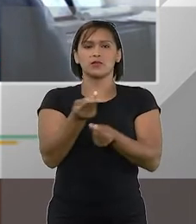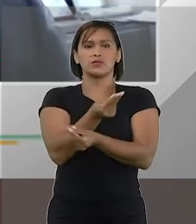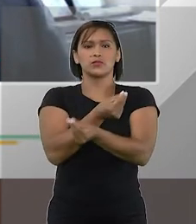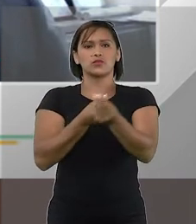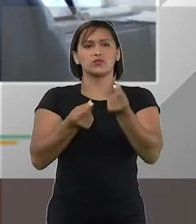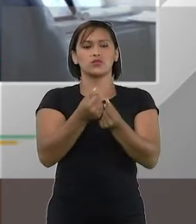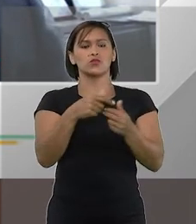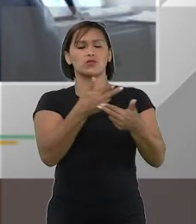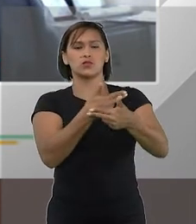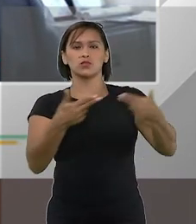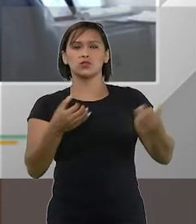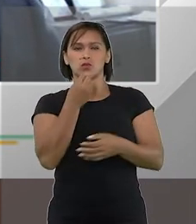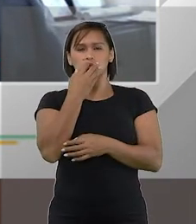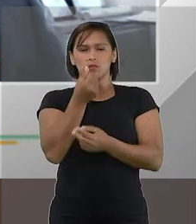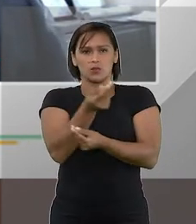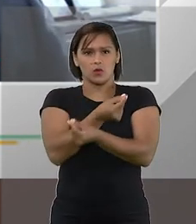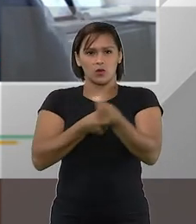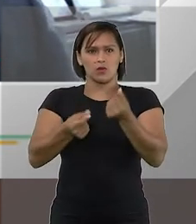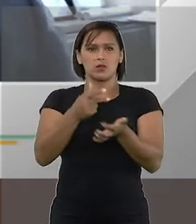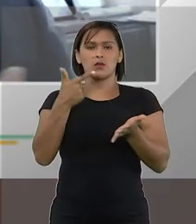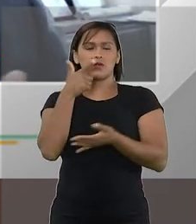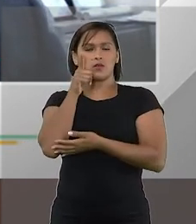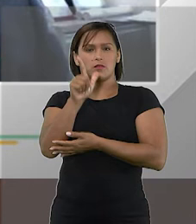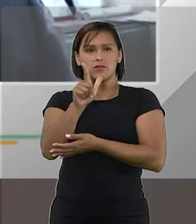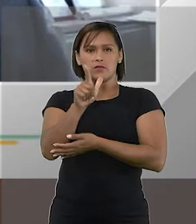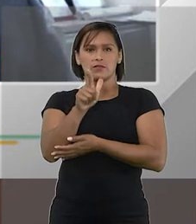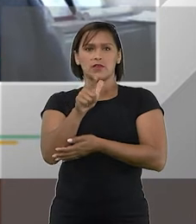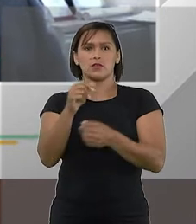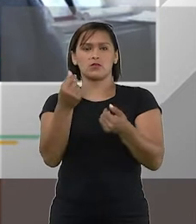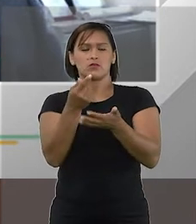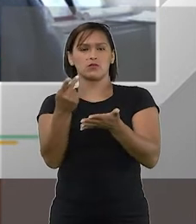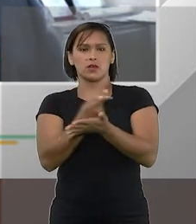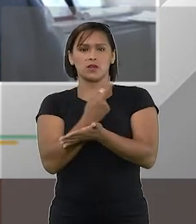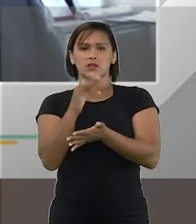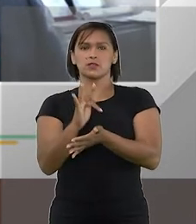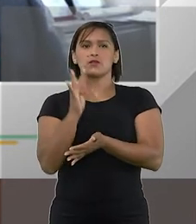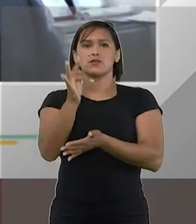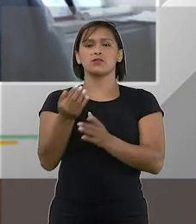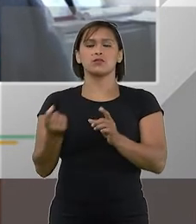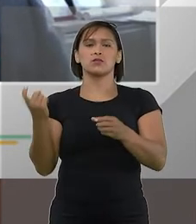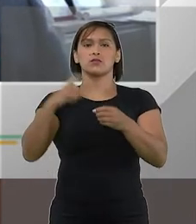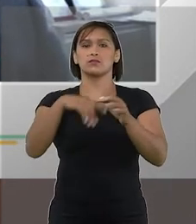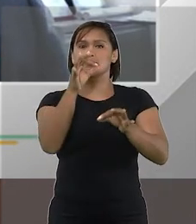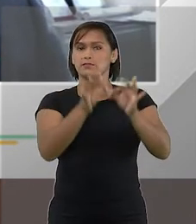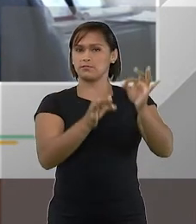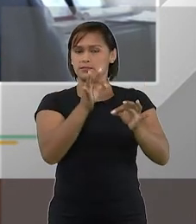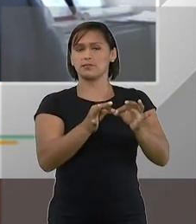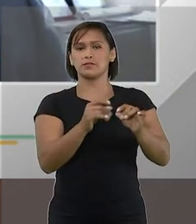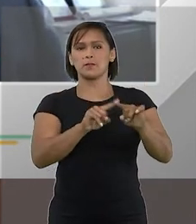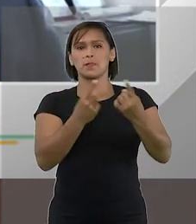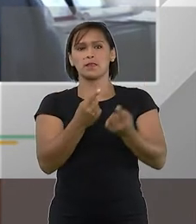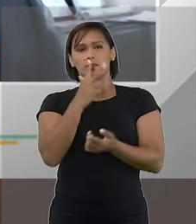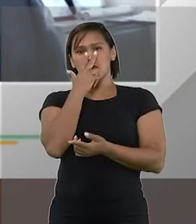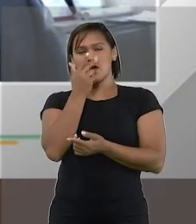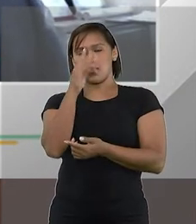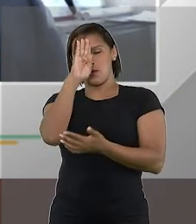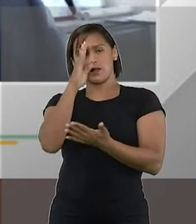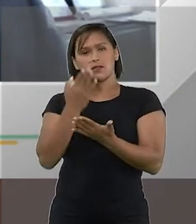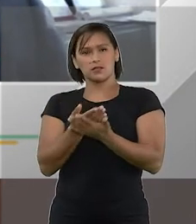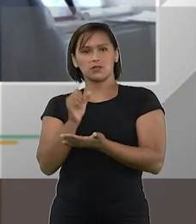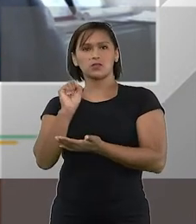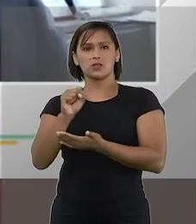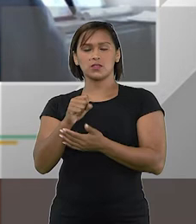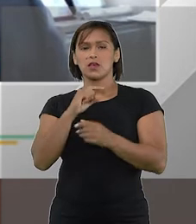usufruir desses benefícios econômicos e desses benefícios sociais da recuperação da empresa. Então, eu acho que esse